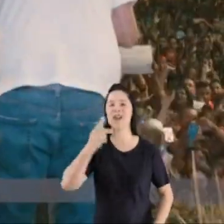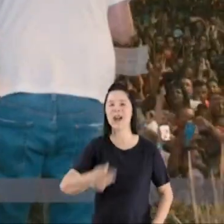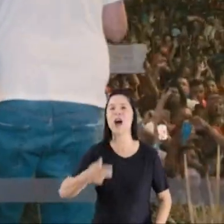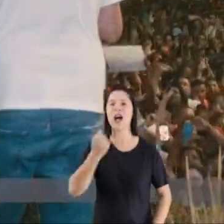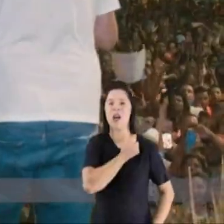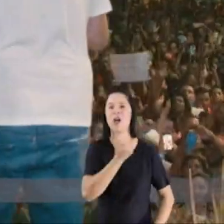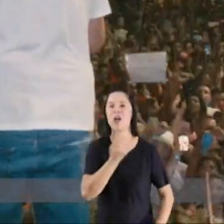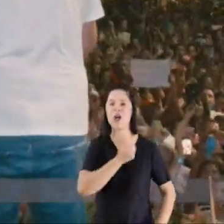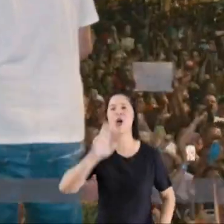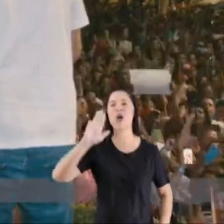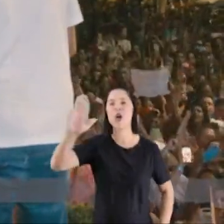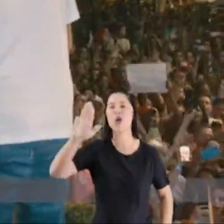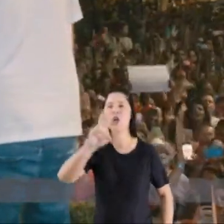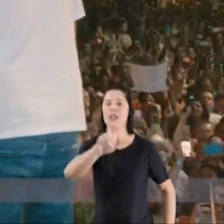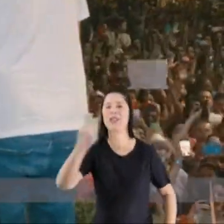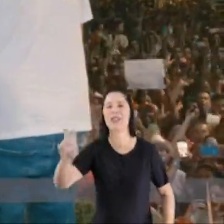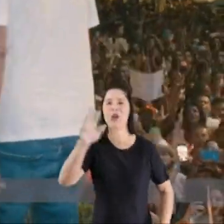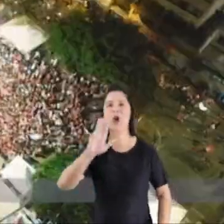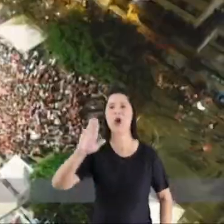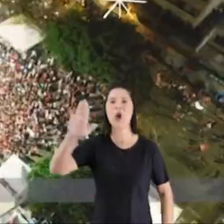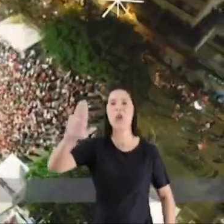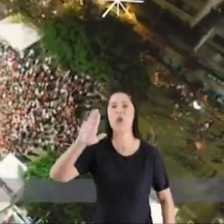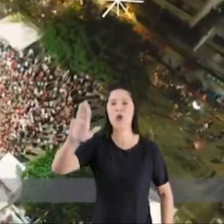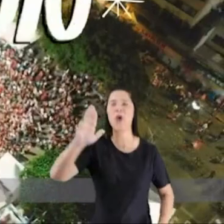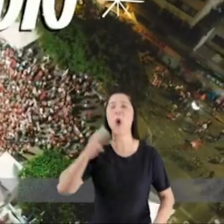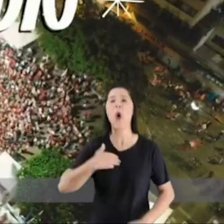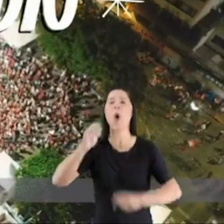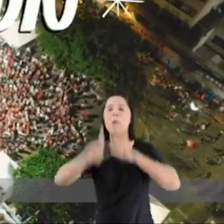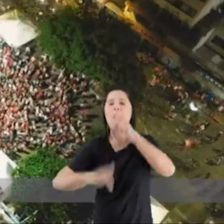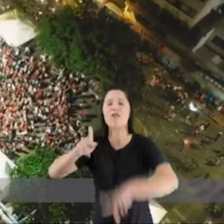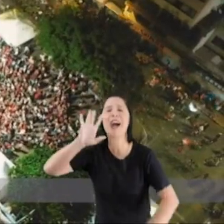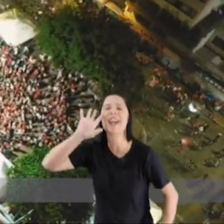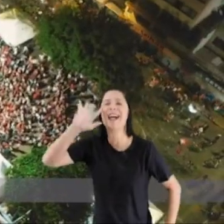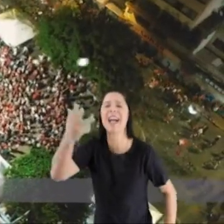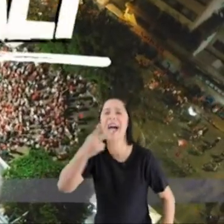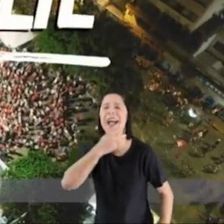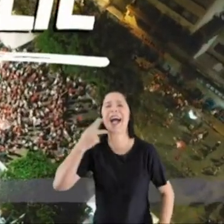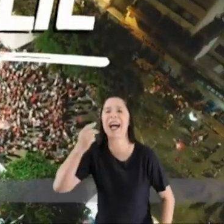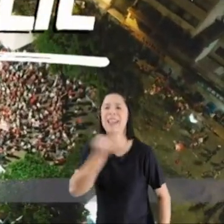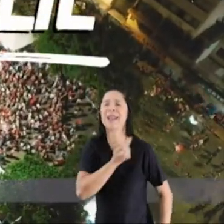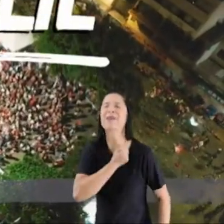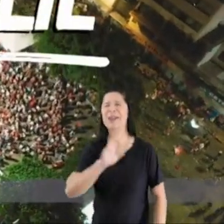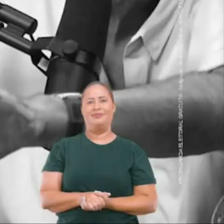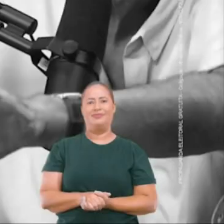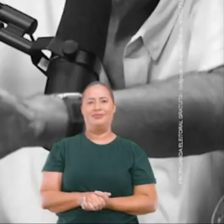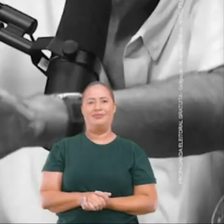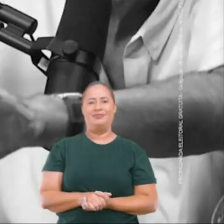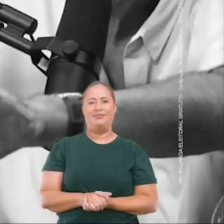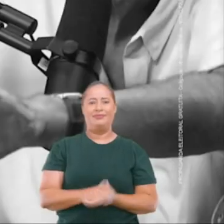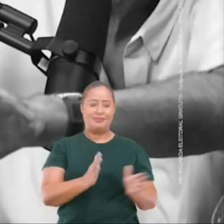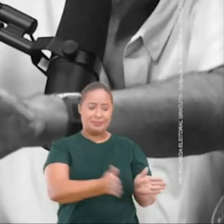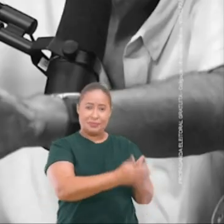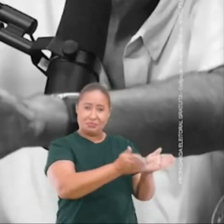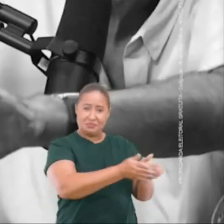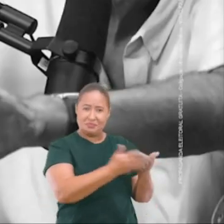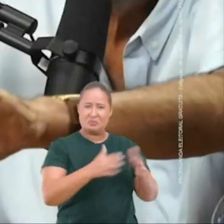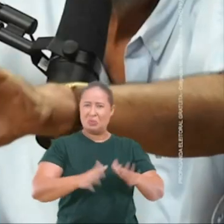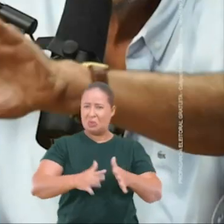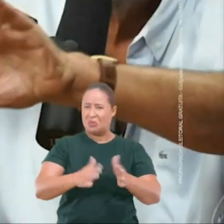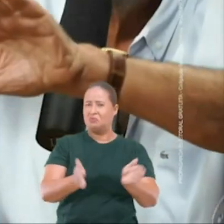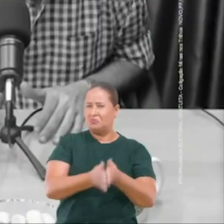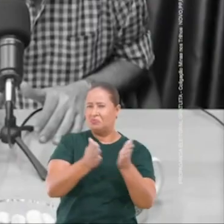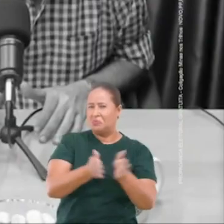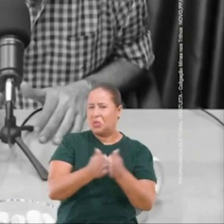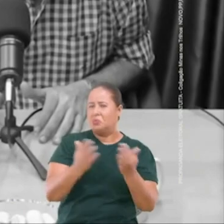O povo decidiu, é Lula e Marinho. O povo decidiu, é Lula e Marinho. Para pobre foi pobre.